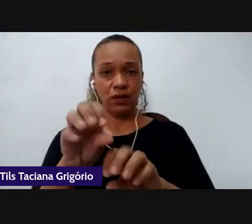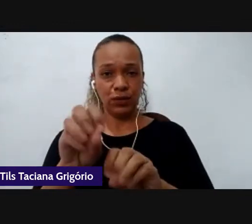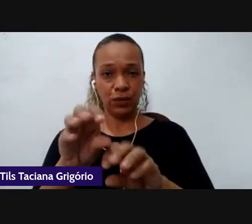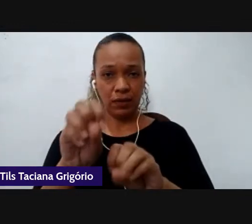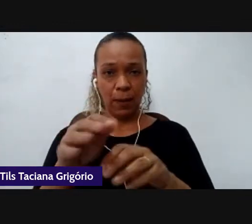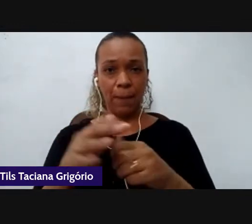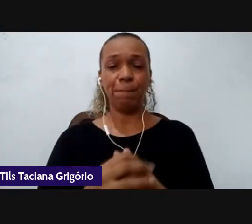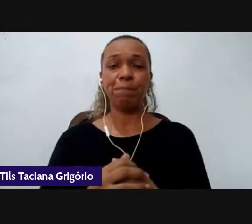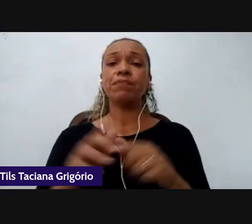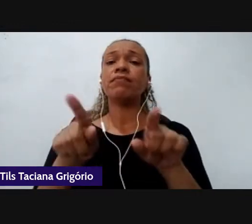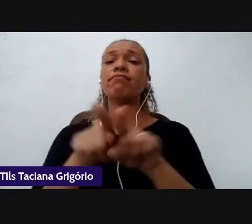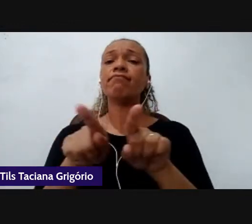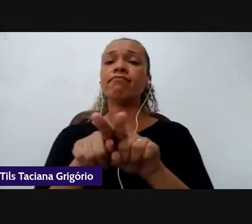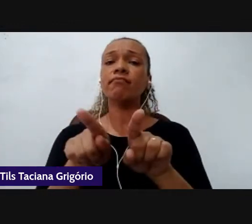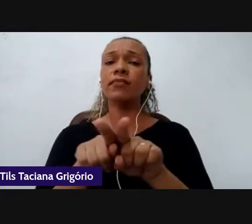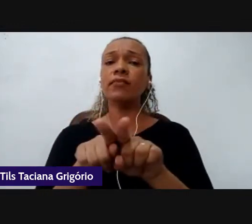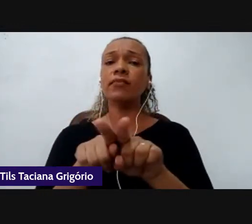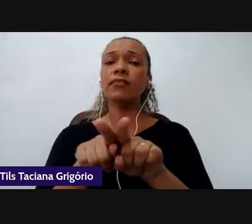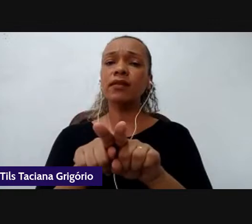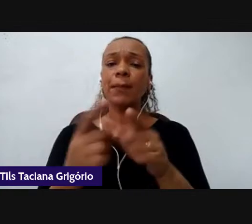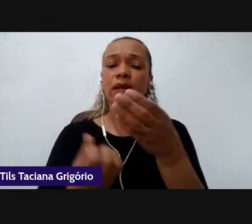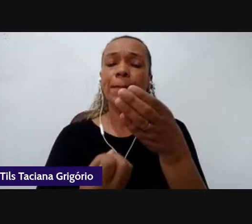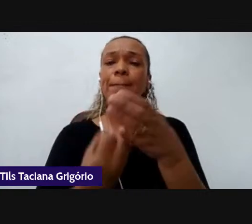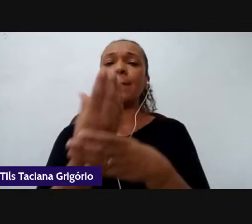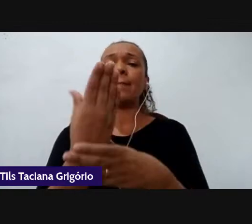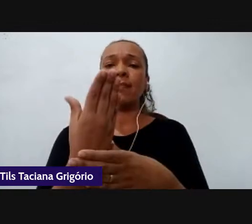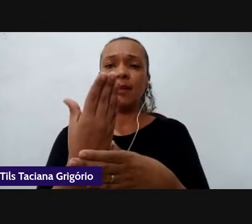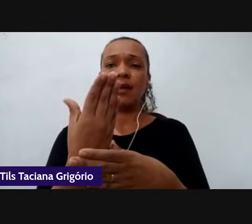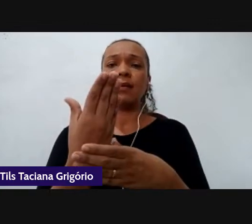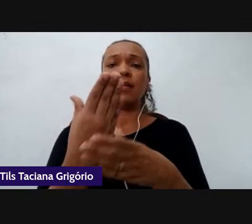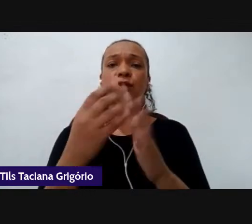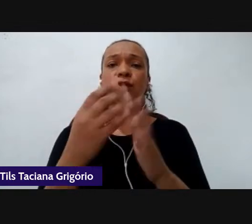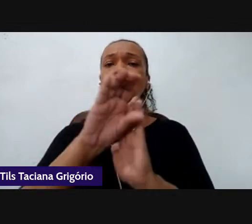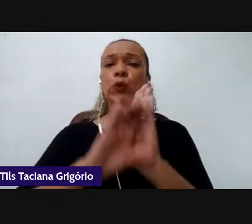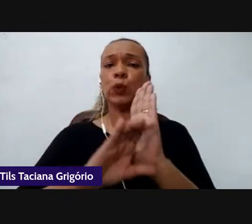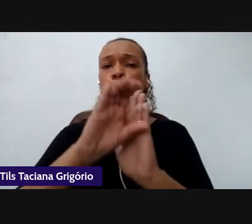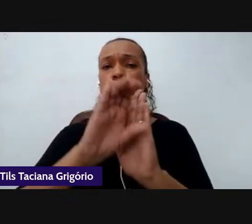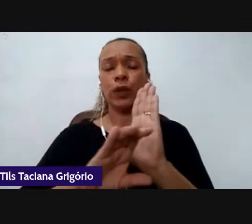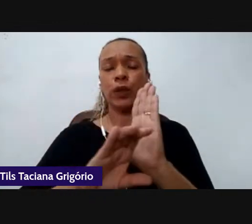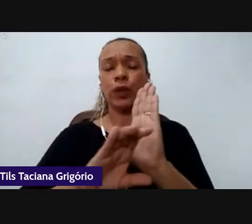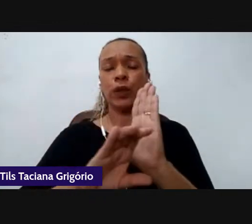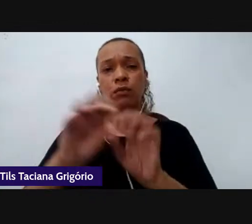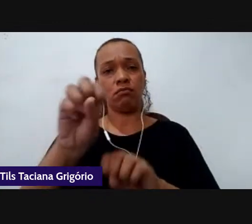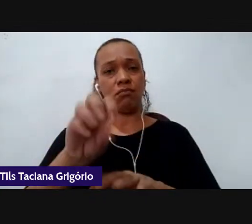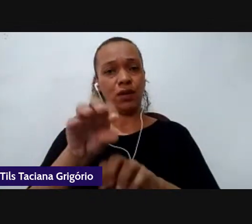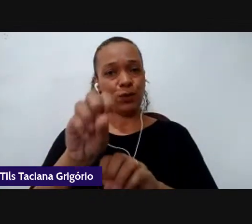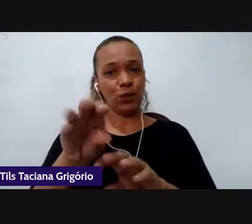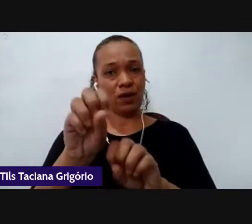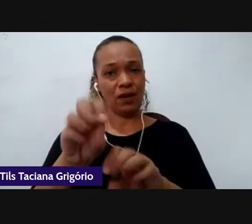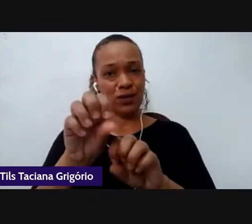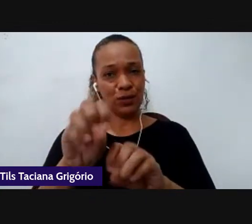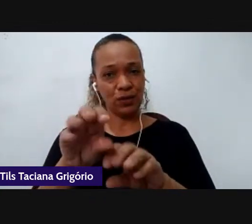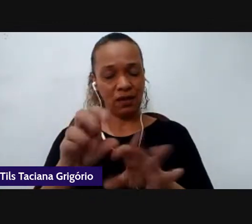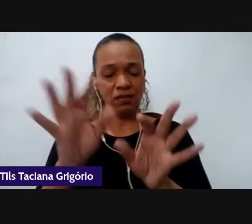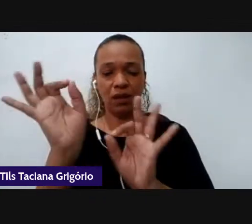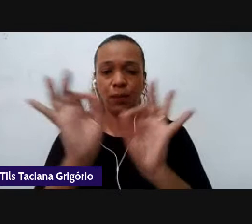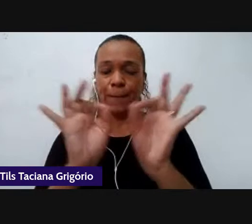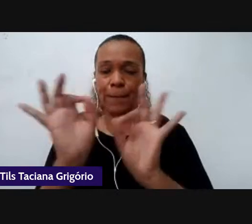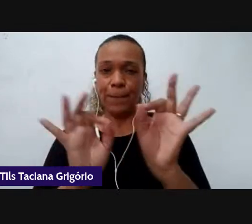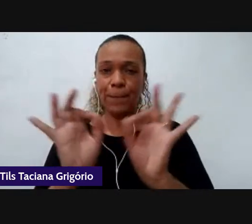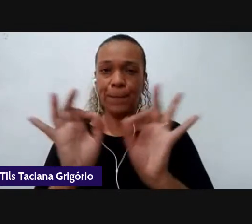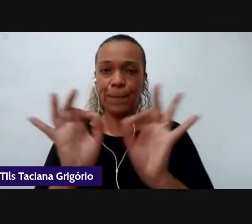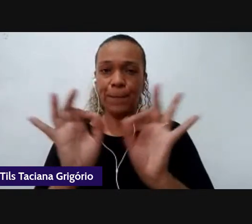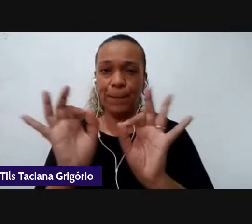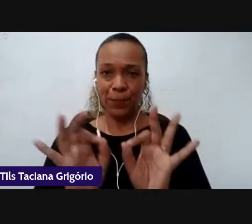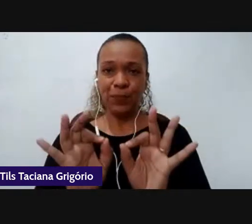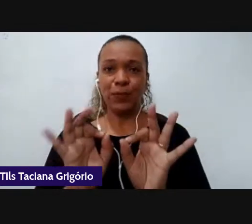trabalhando também na implementação dos currículos educacionais que estão em fase de elaboração ou em